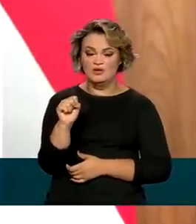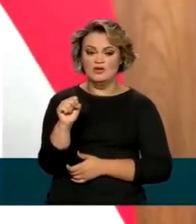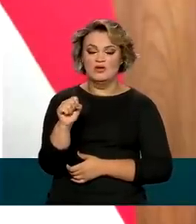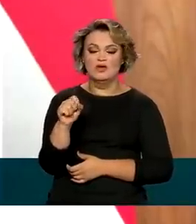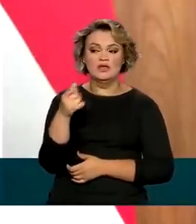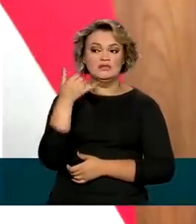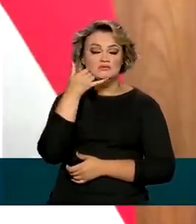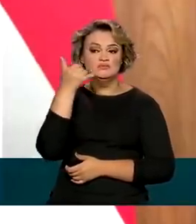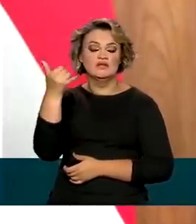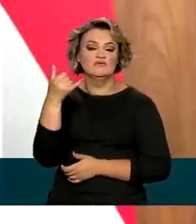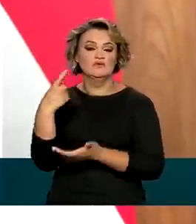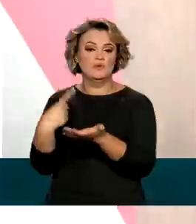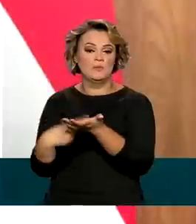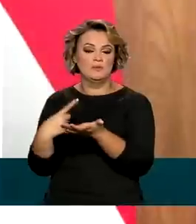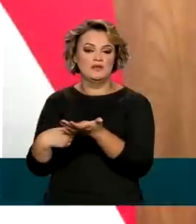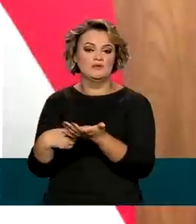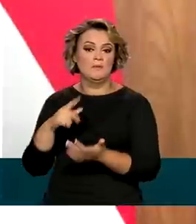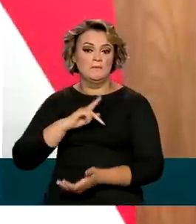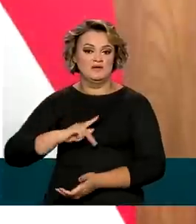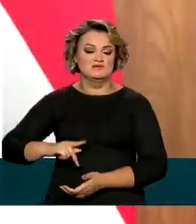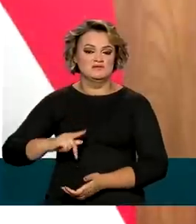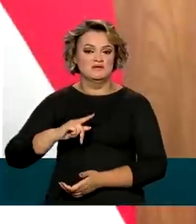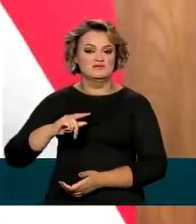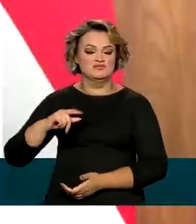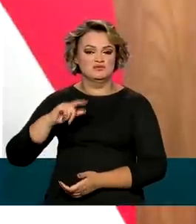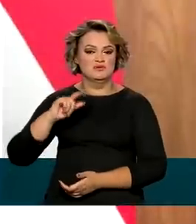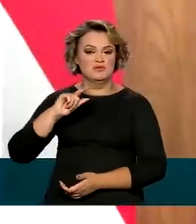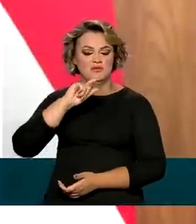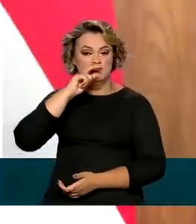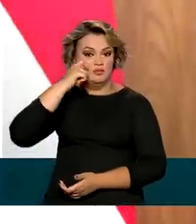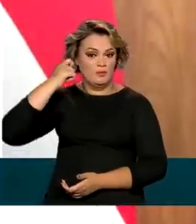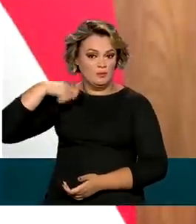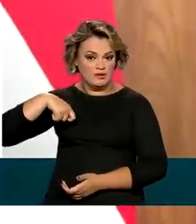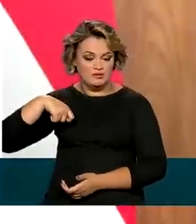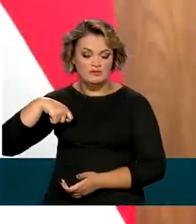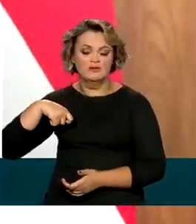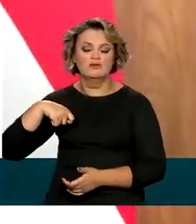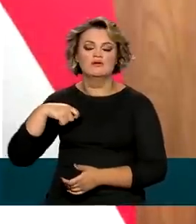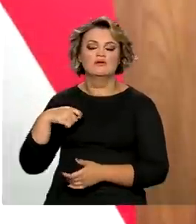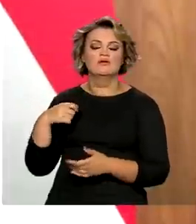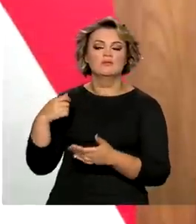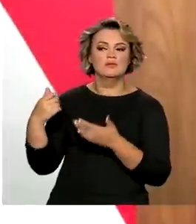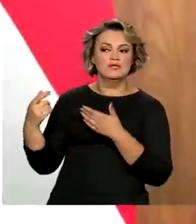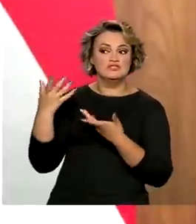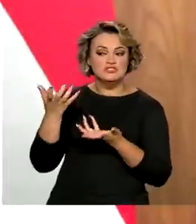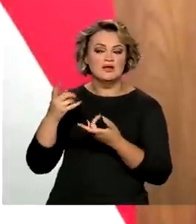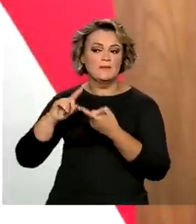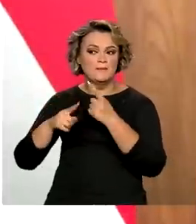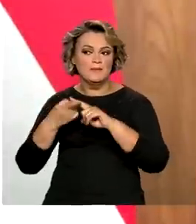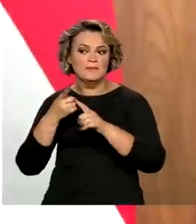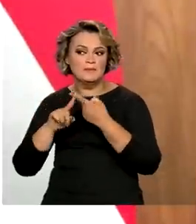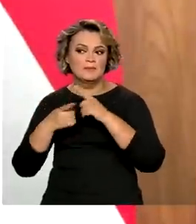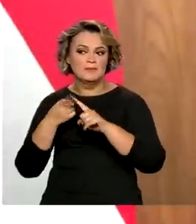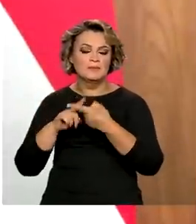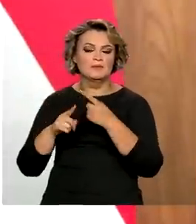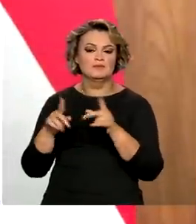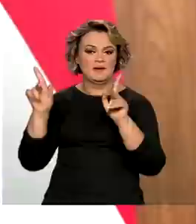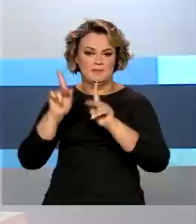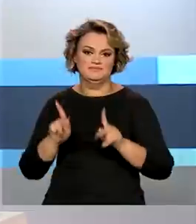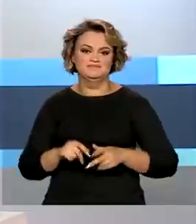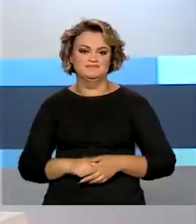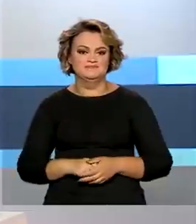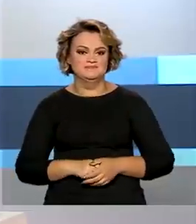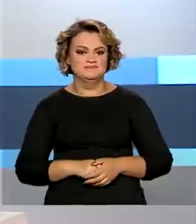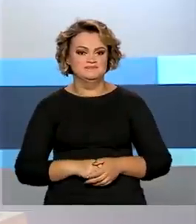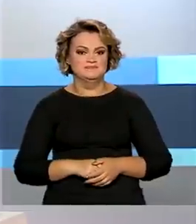acertado com Zelensky e nós queremos cada vez mais fazer o possível pela paz.